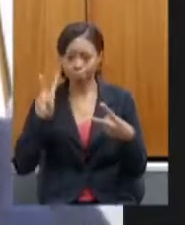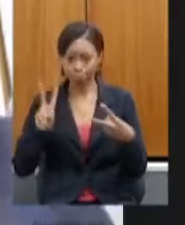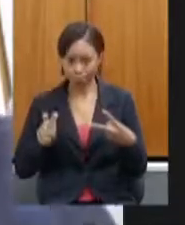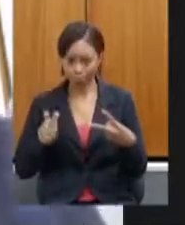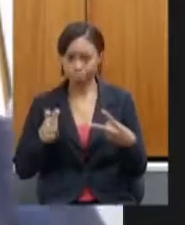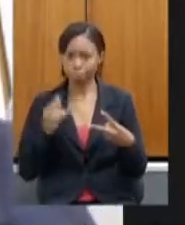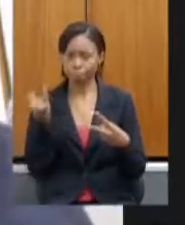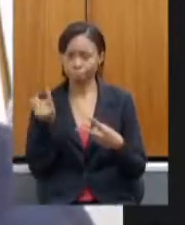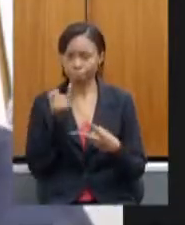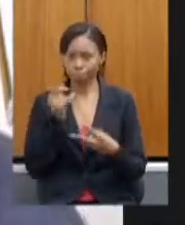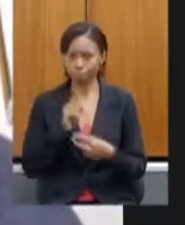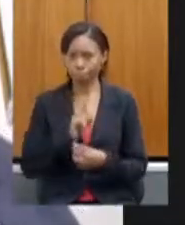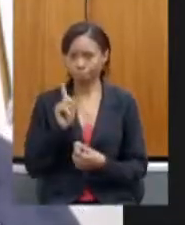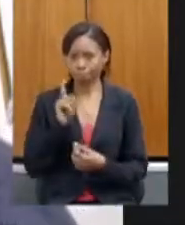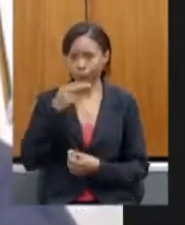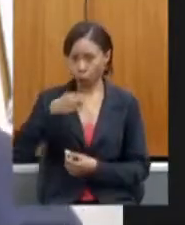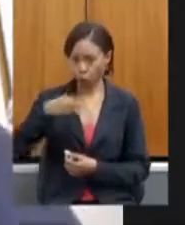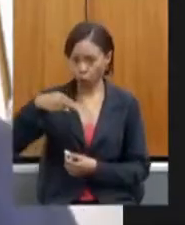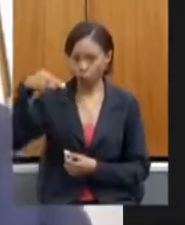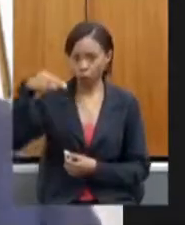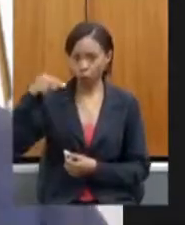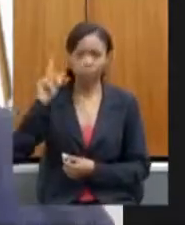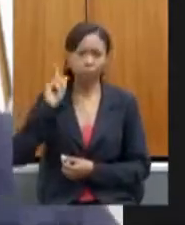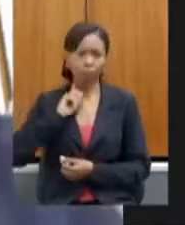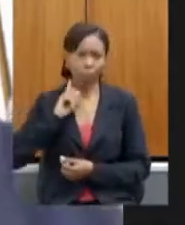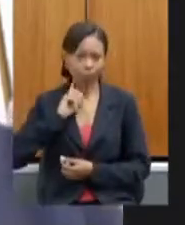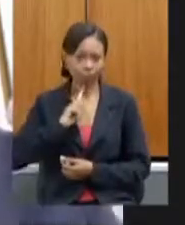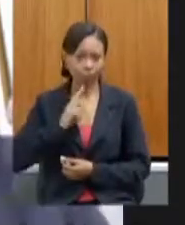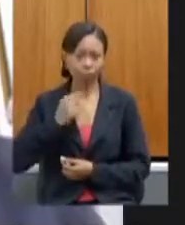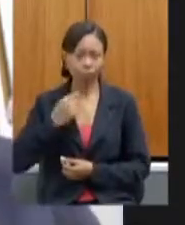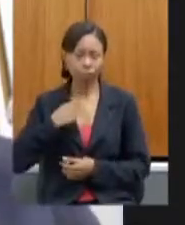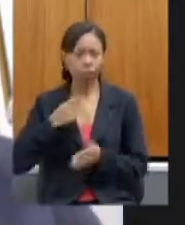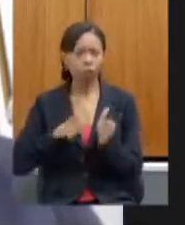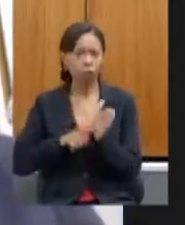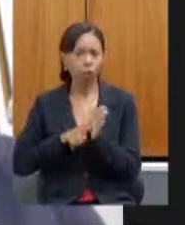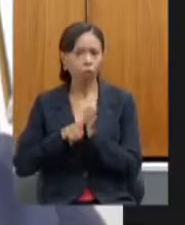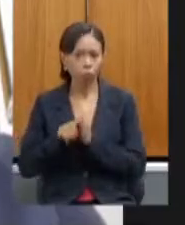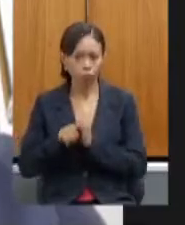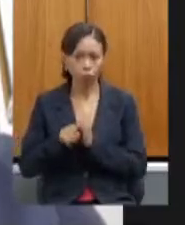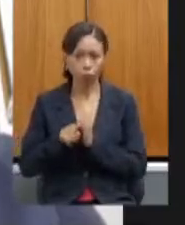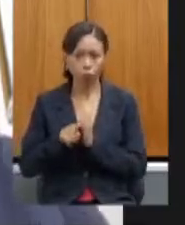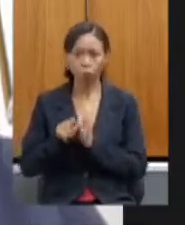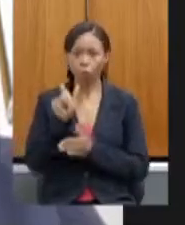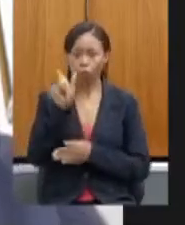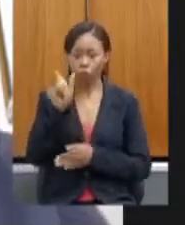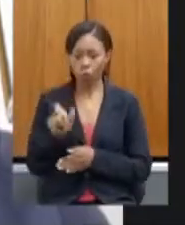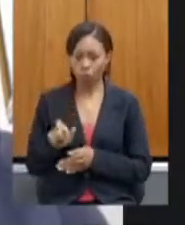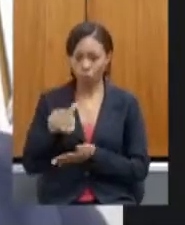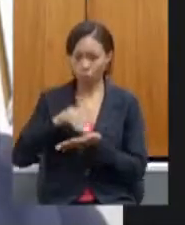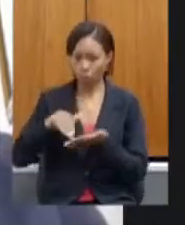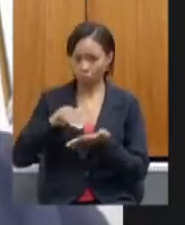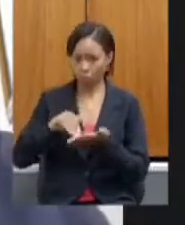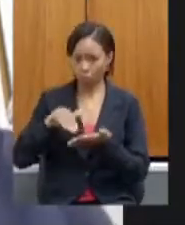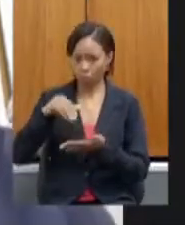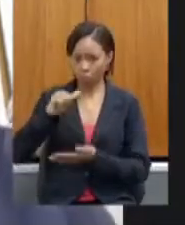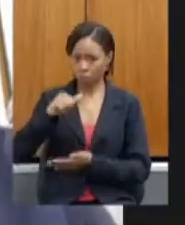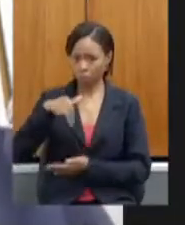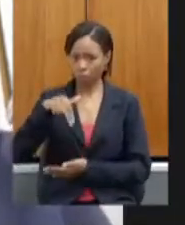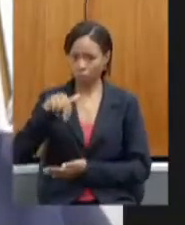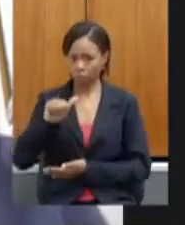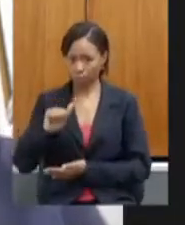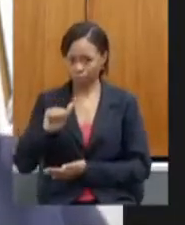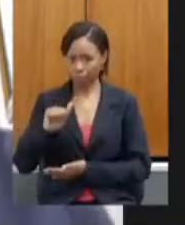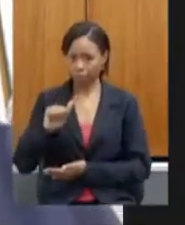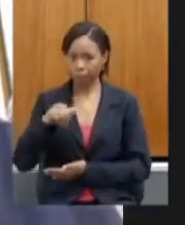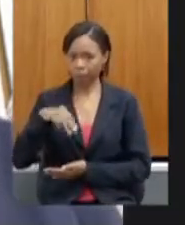nós lá do norte de Minas e as minhas perguntas elas irão para a secretária secretária Ana Maria secretária de agricultura